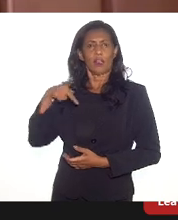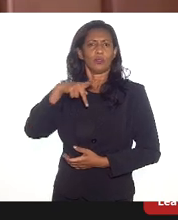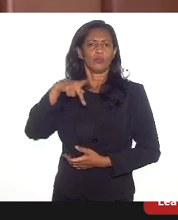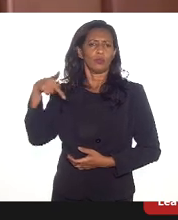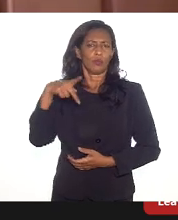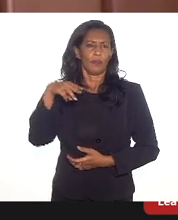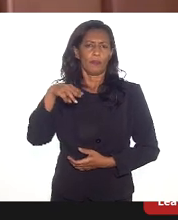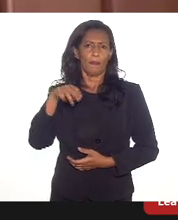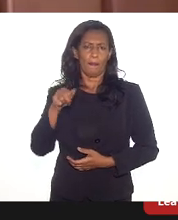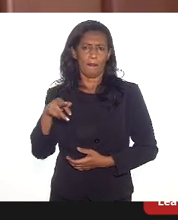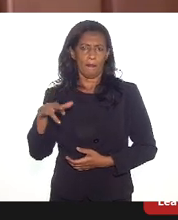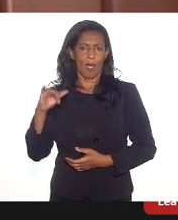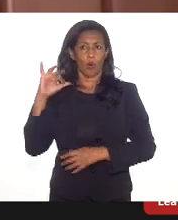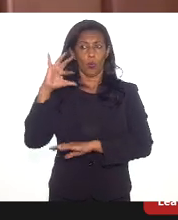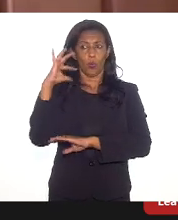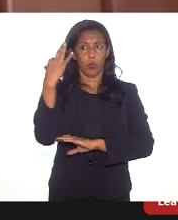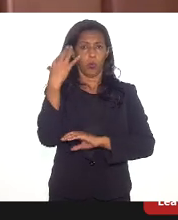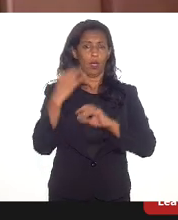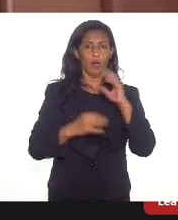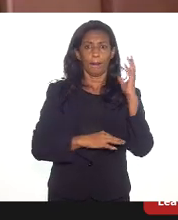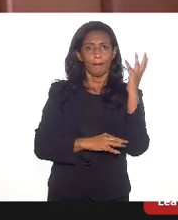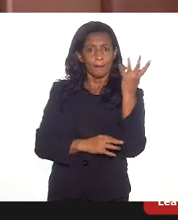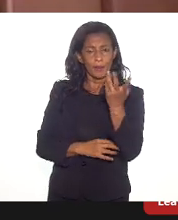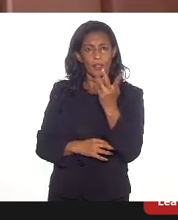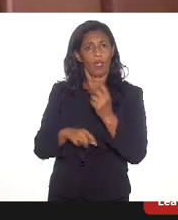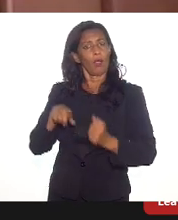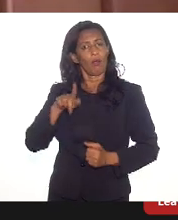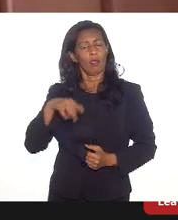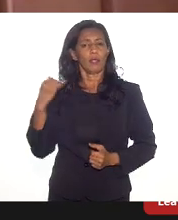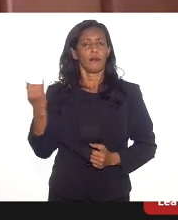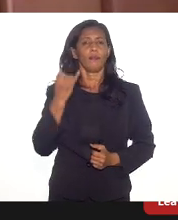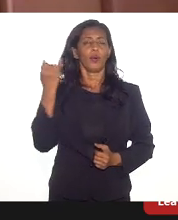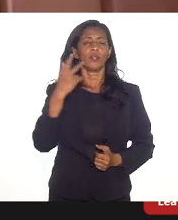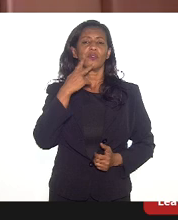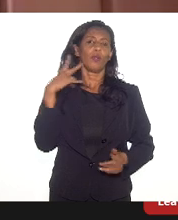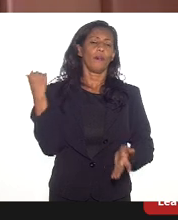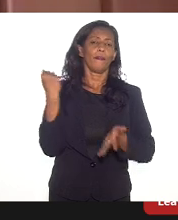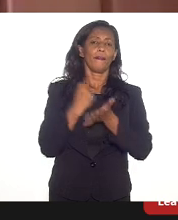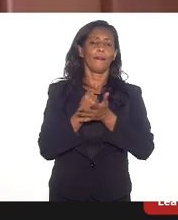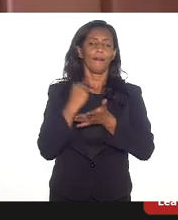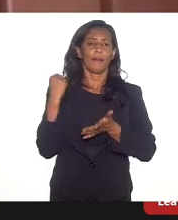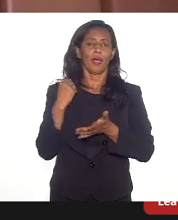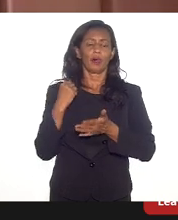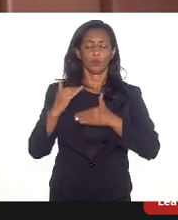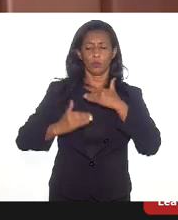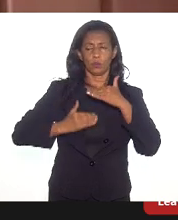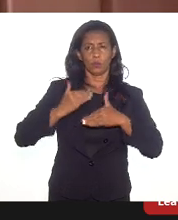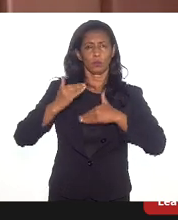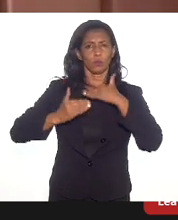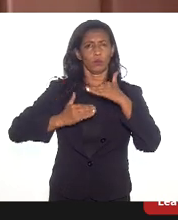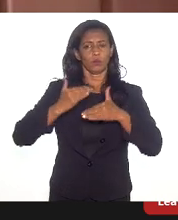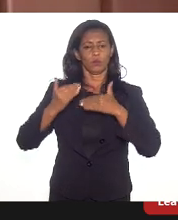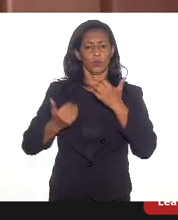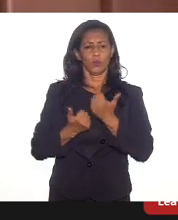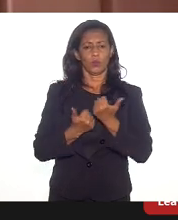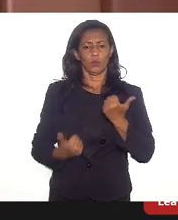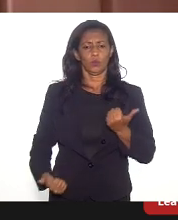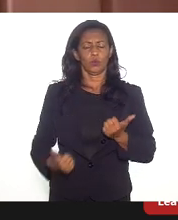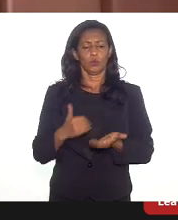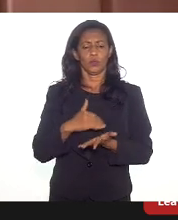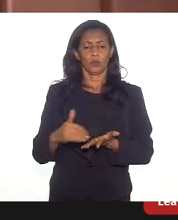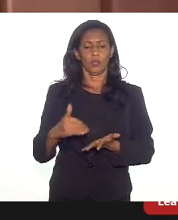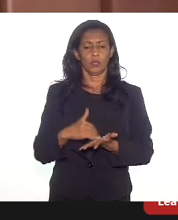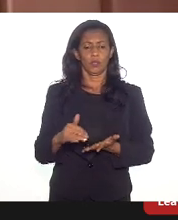à questão ambiental. Acho importante trazer aqui os impactos desse processo subsecretário, por